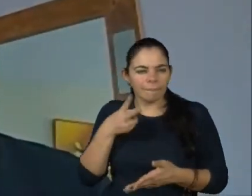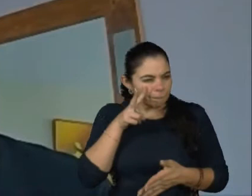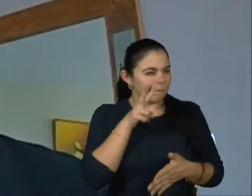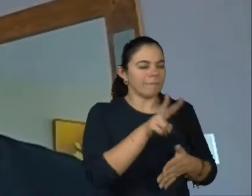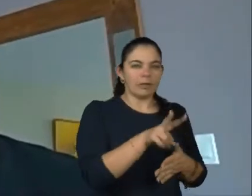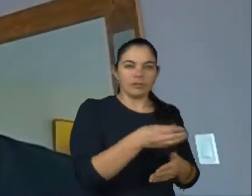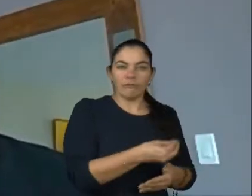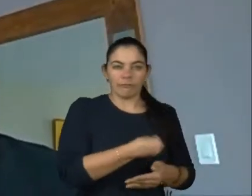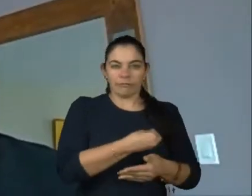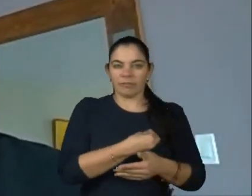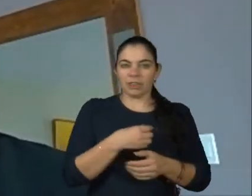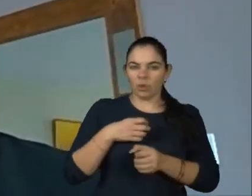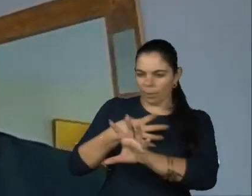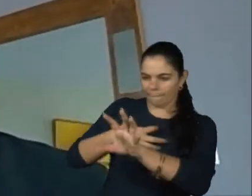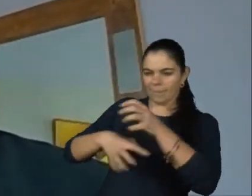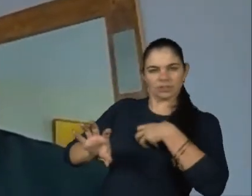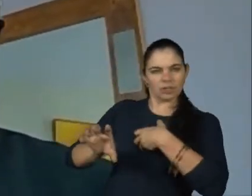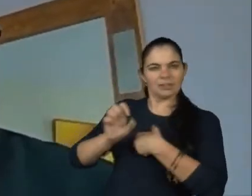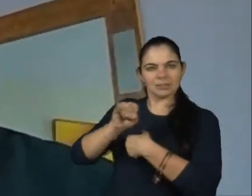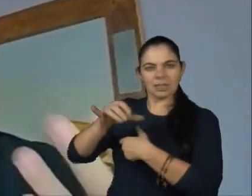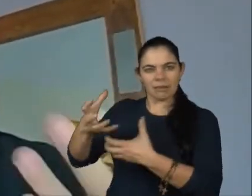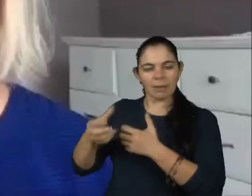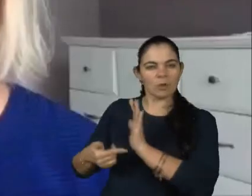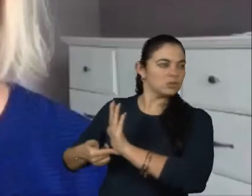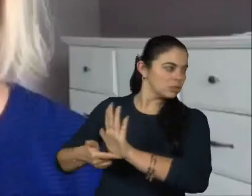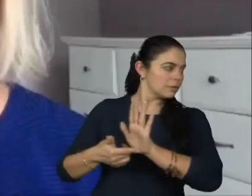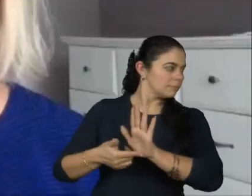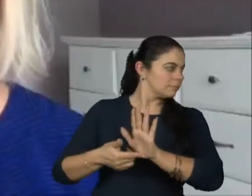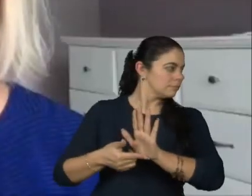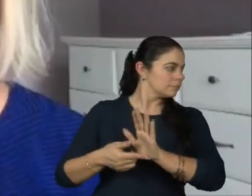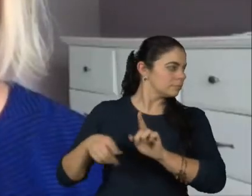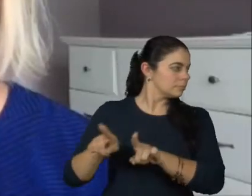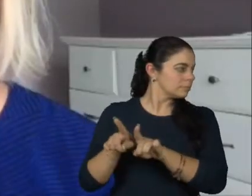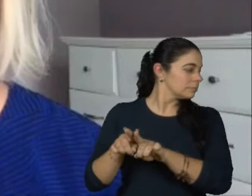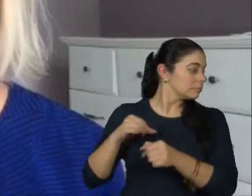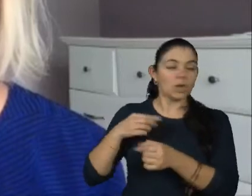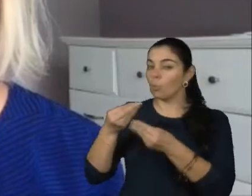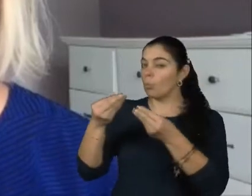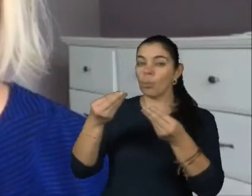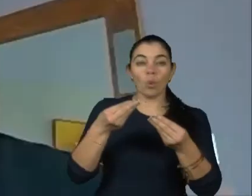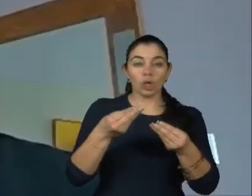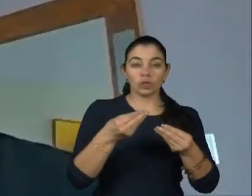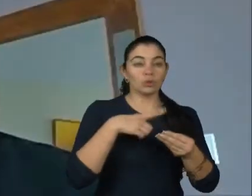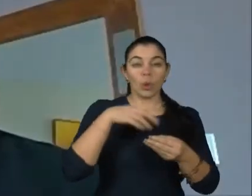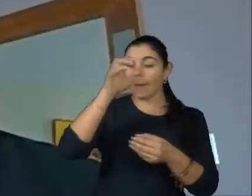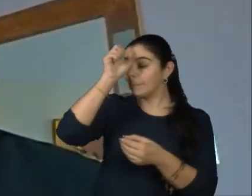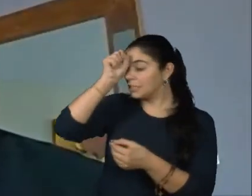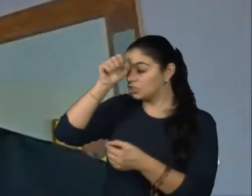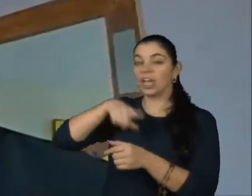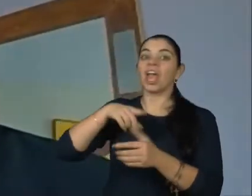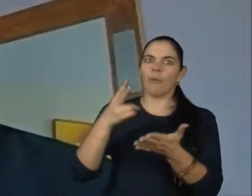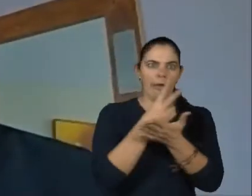E vendo de forma empática o que é que ela está tentando trazer? Eu patinei bastante nisso. Vocês podem aprender com o meu erro e não